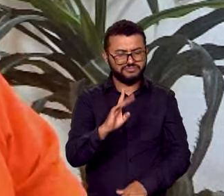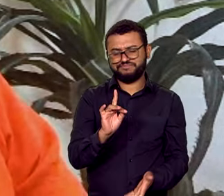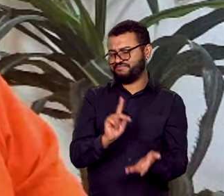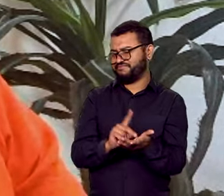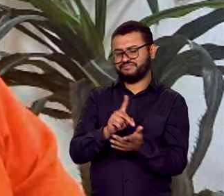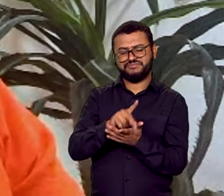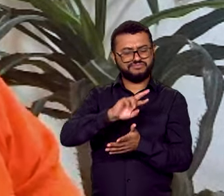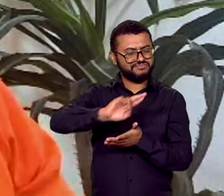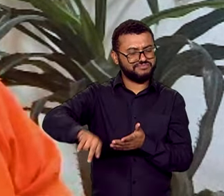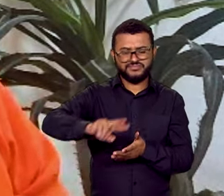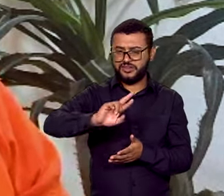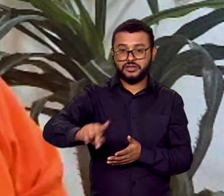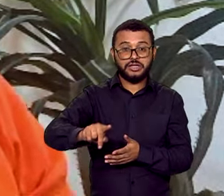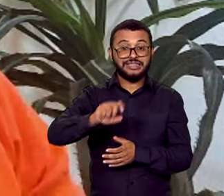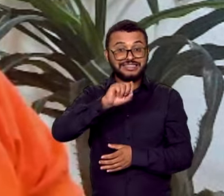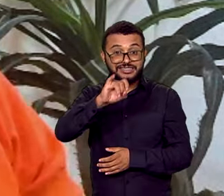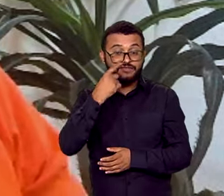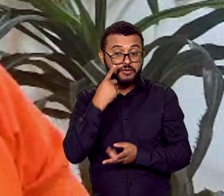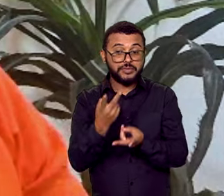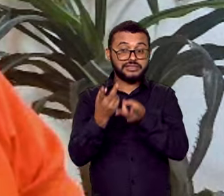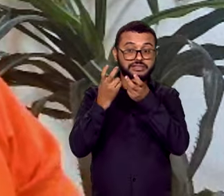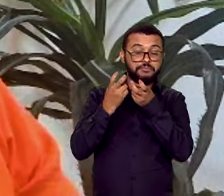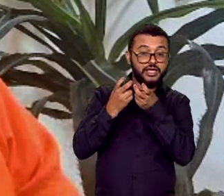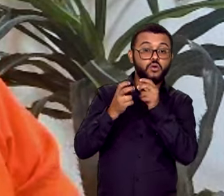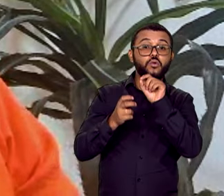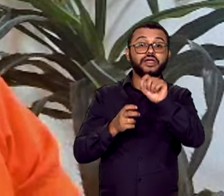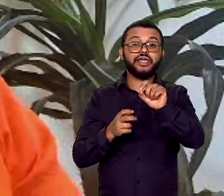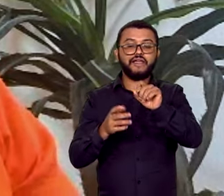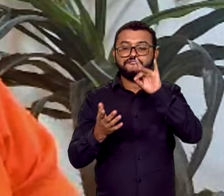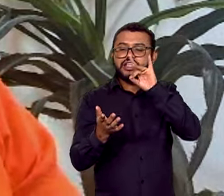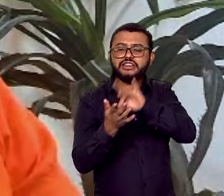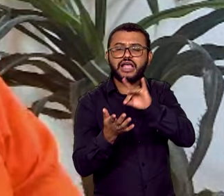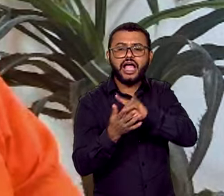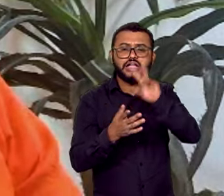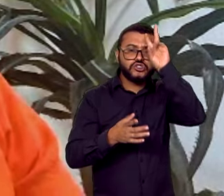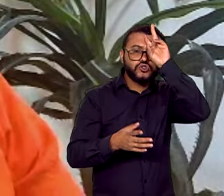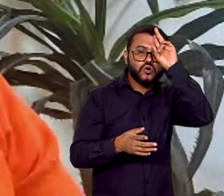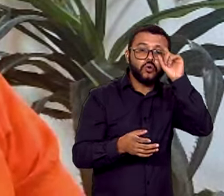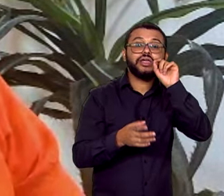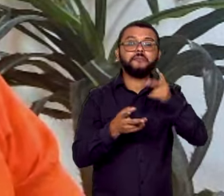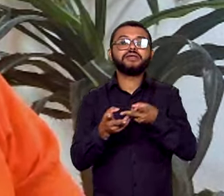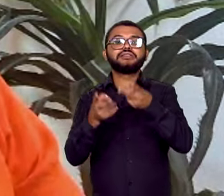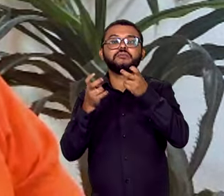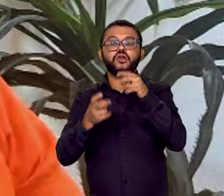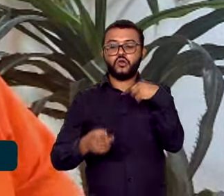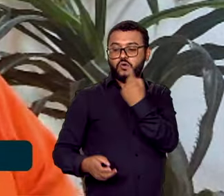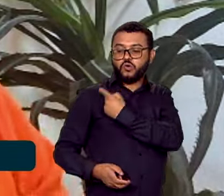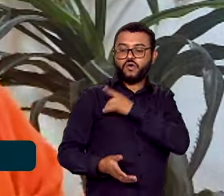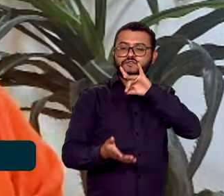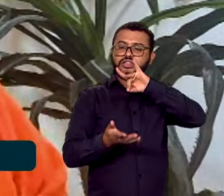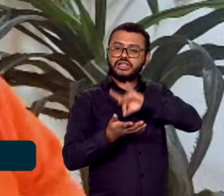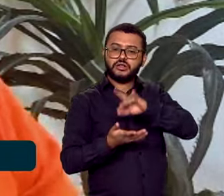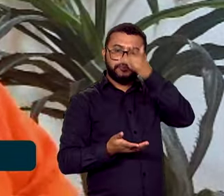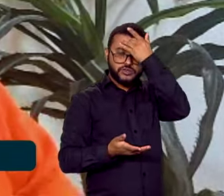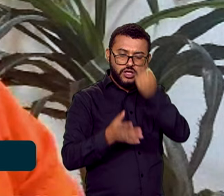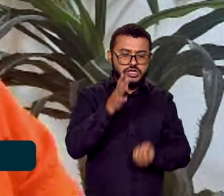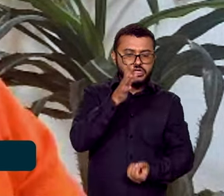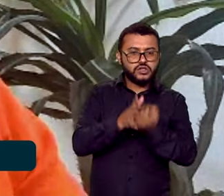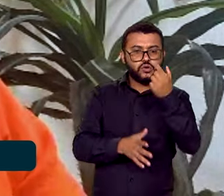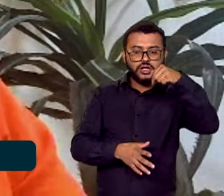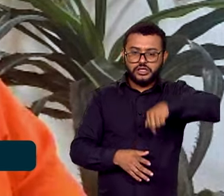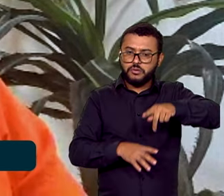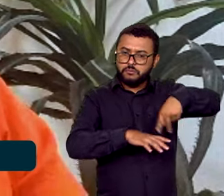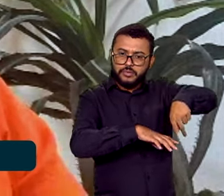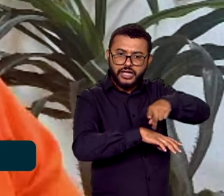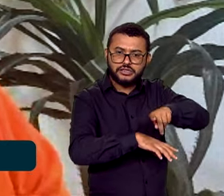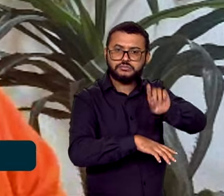né? Então, se voltarmos, se as pessoas veem realmente na história, nós somos os verdadeiros criadores desse